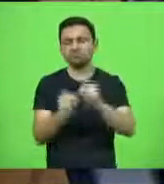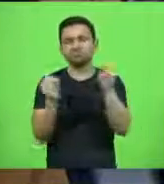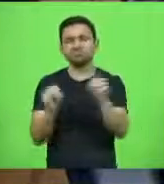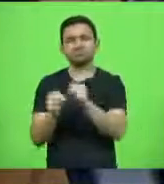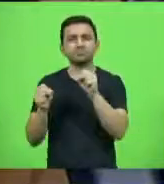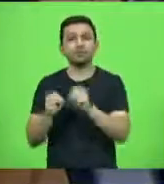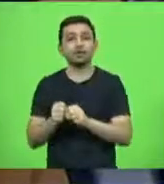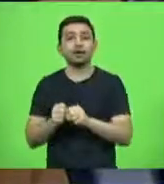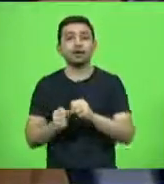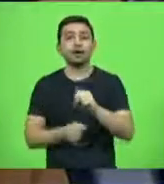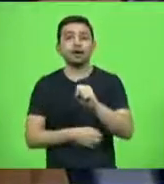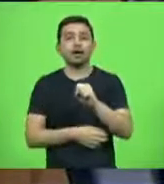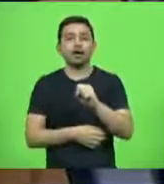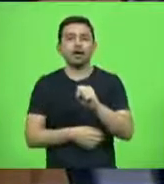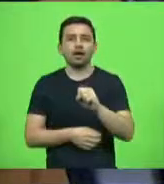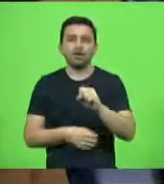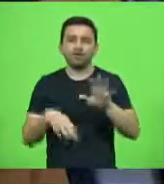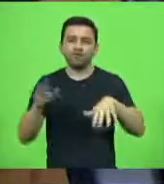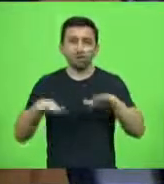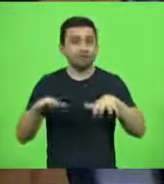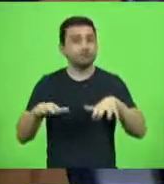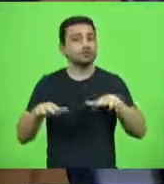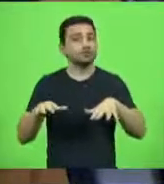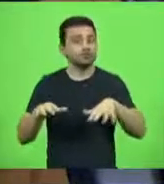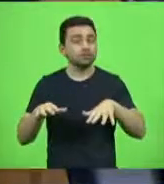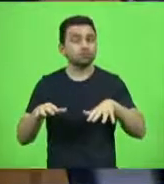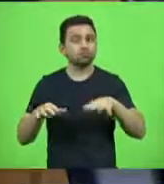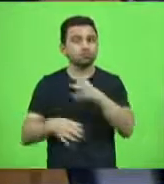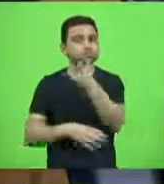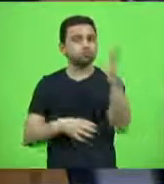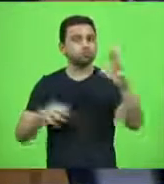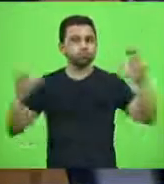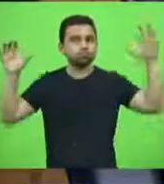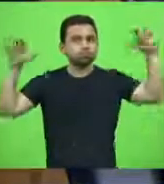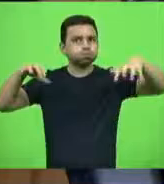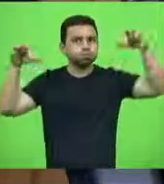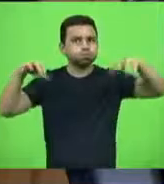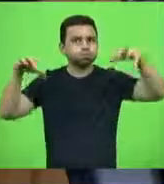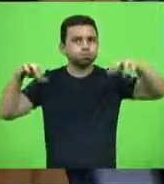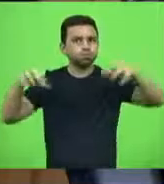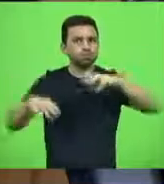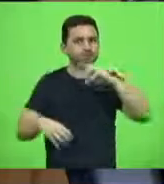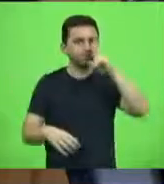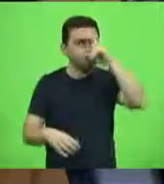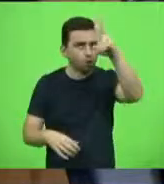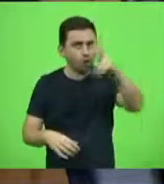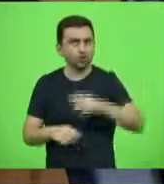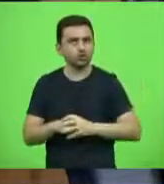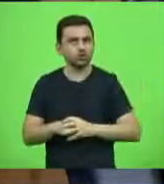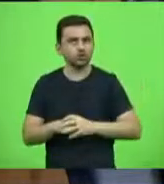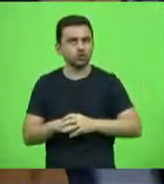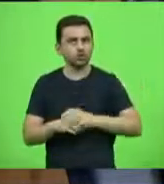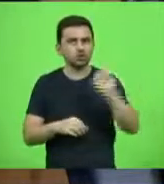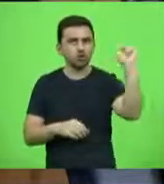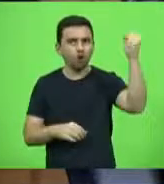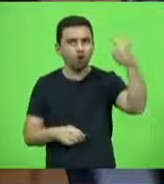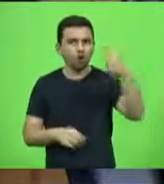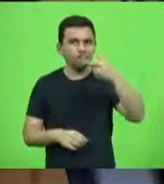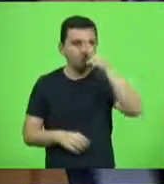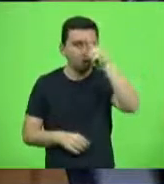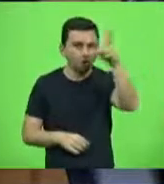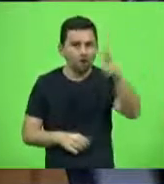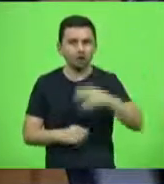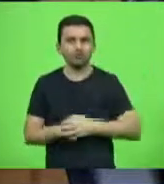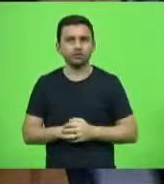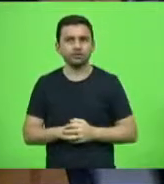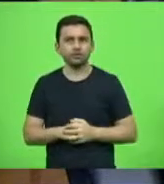poder, quando chuva é chuva, quando é sol é sol, quando é seca é seca, quando é chuva de granizo, as